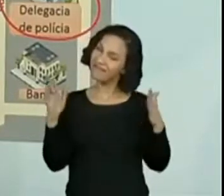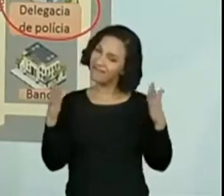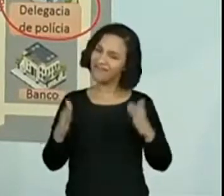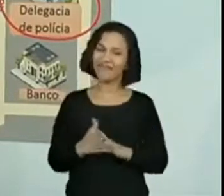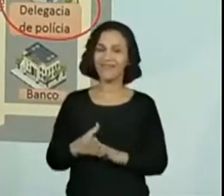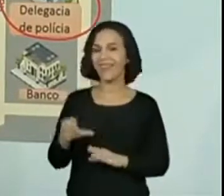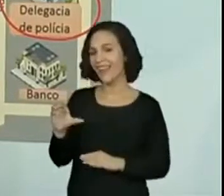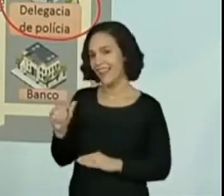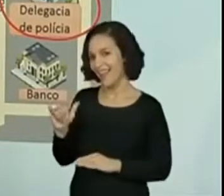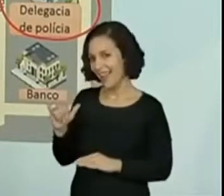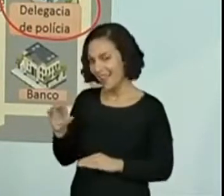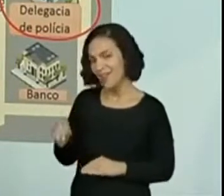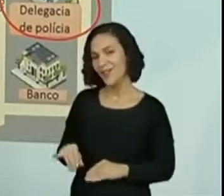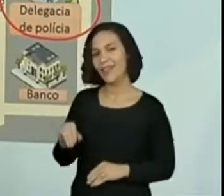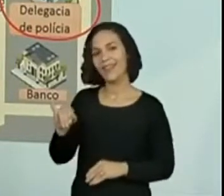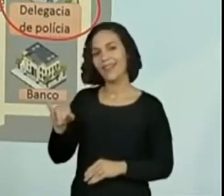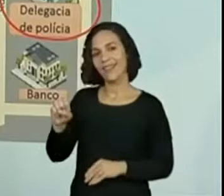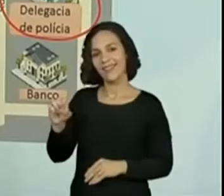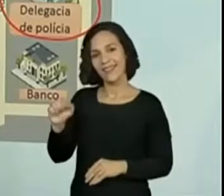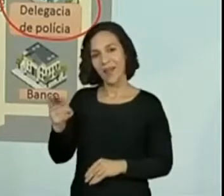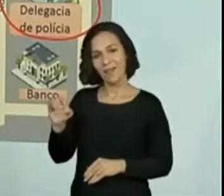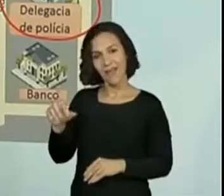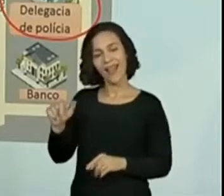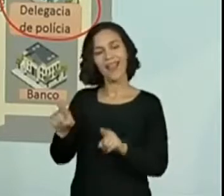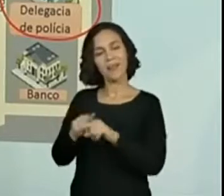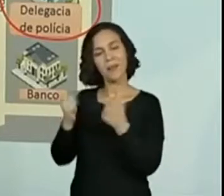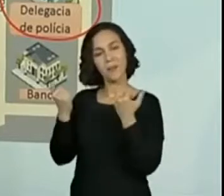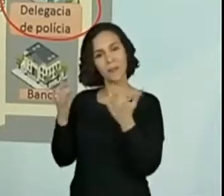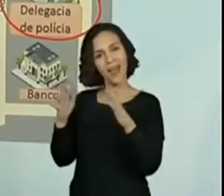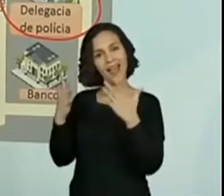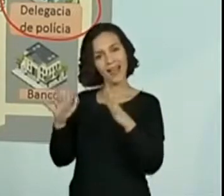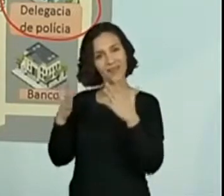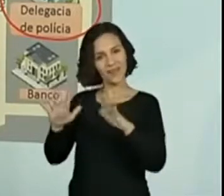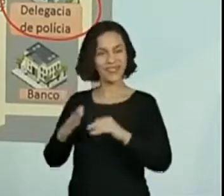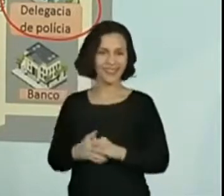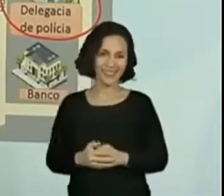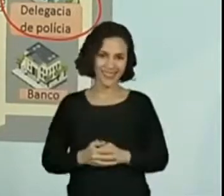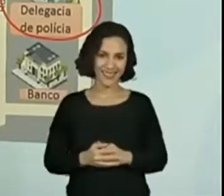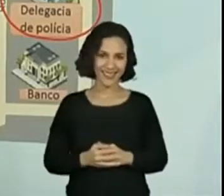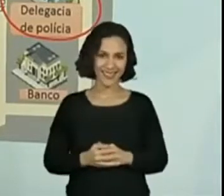Caio e a Isabela, parabéns. Vocês estão de parabéns.